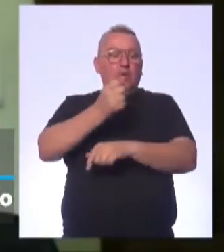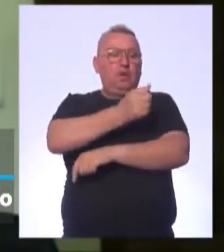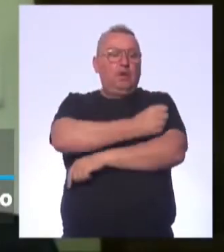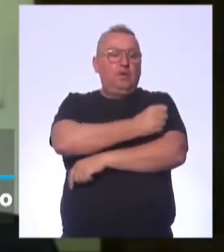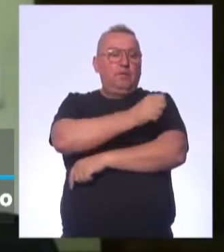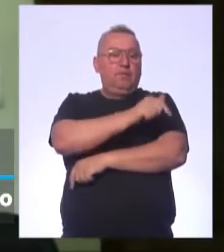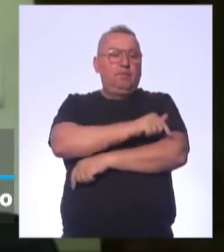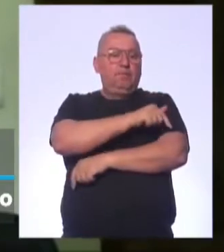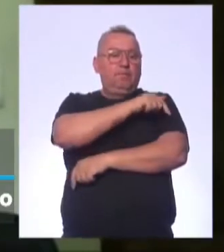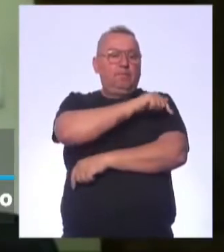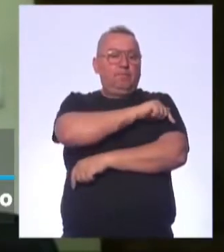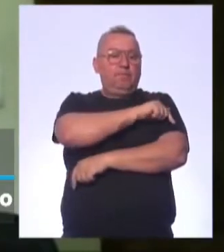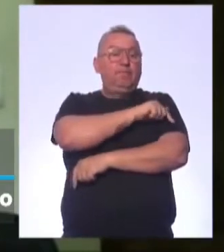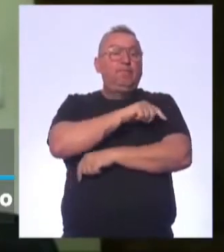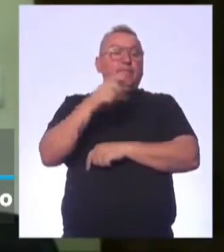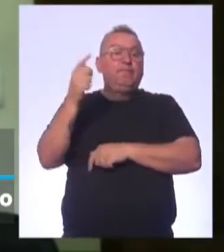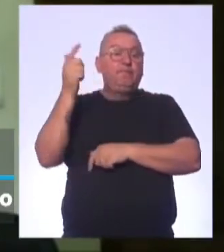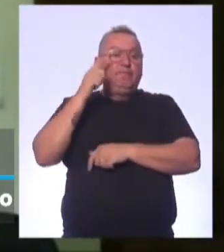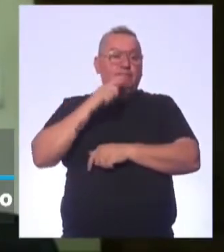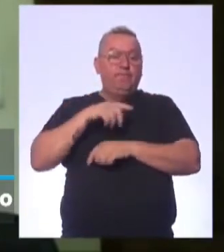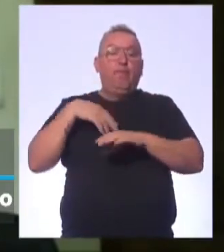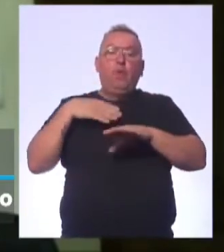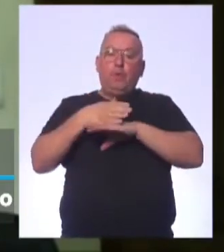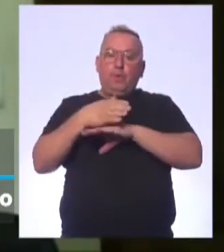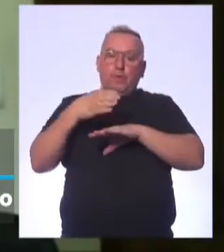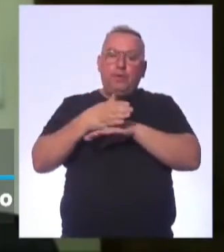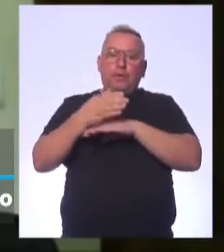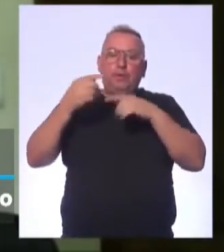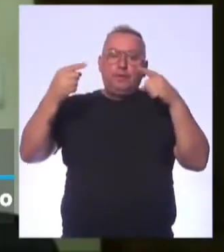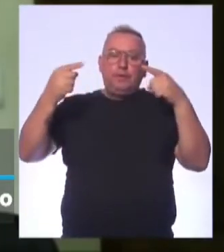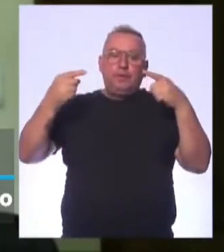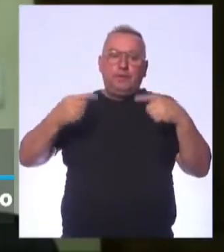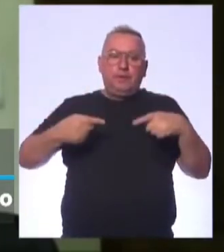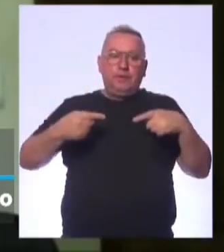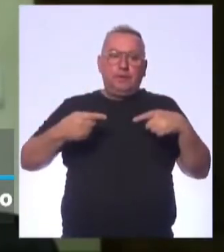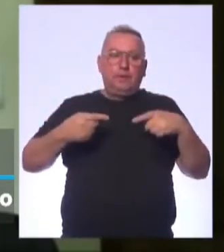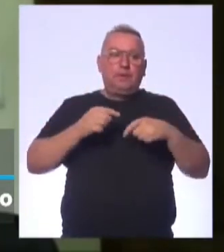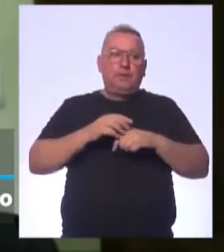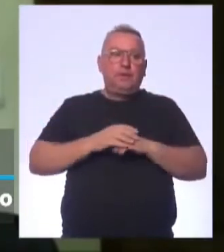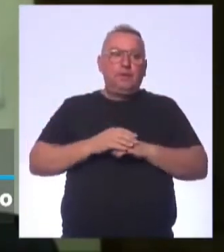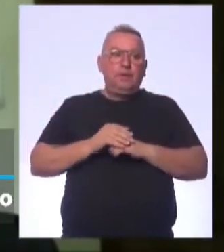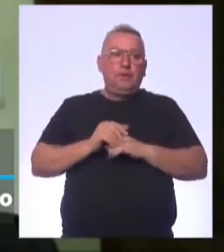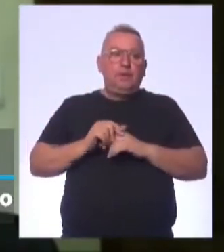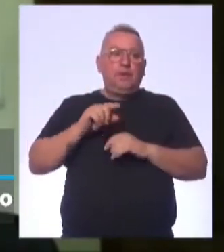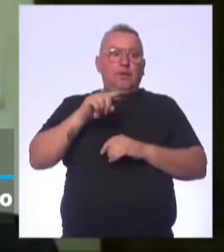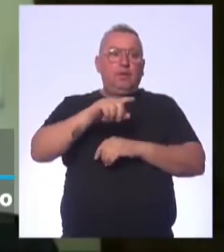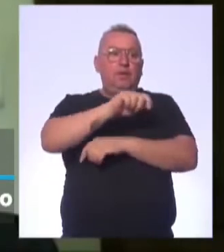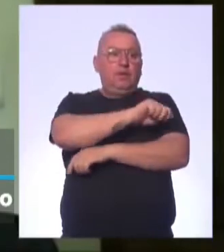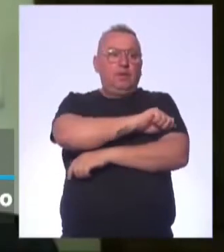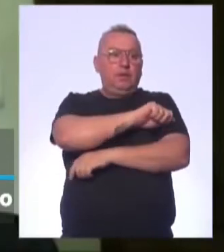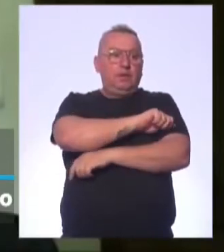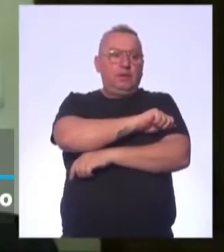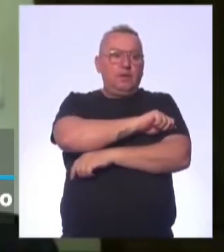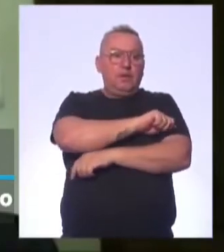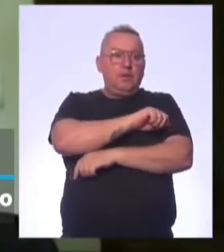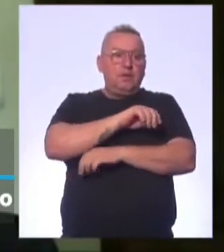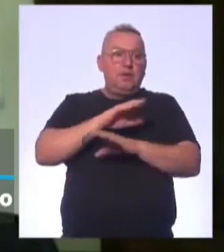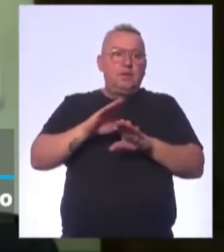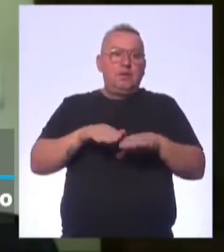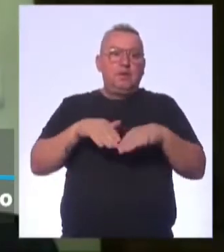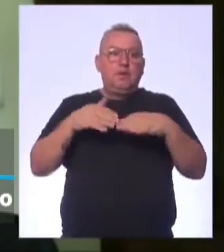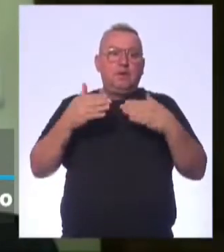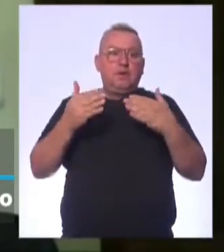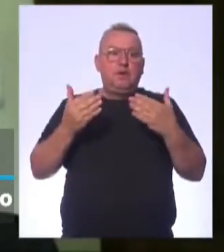anos. Eu consegui até participar de competições, né, com esses alunos. Então,